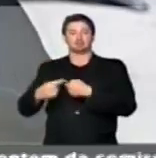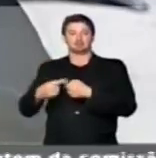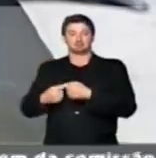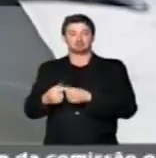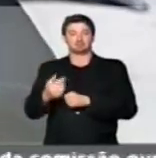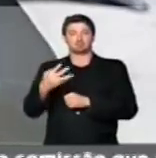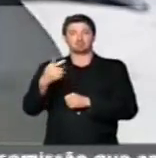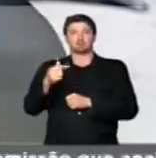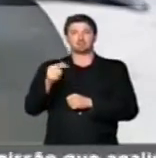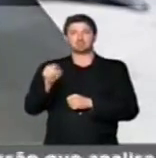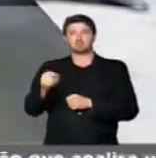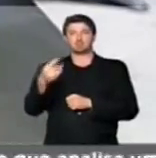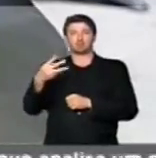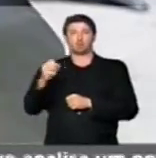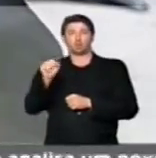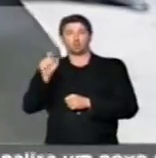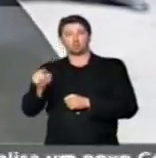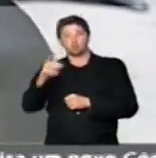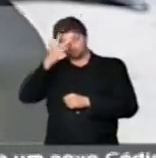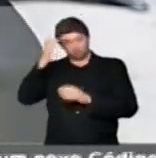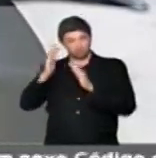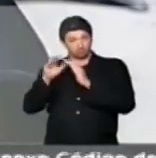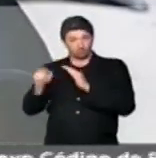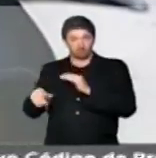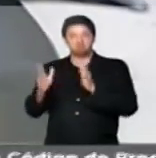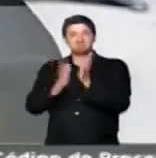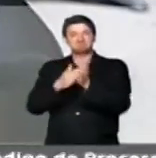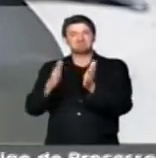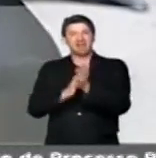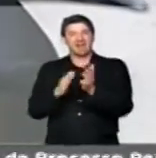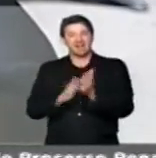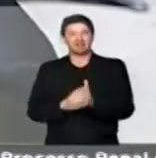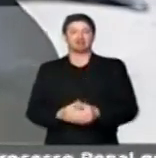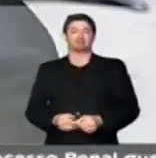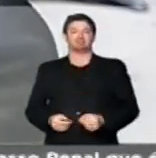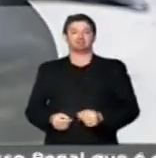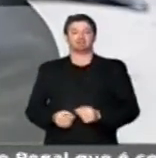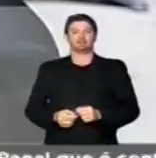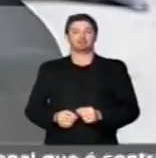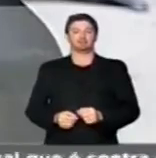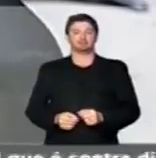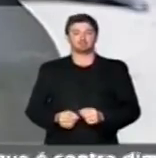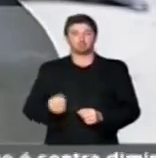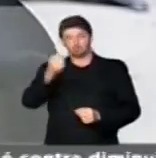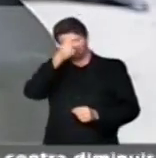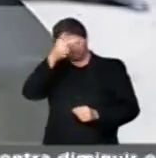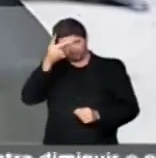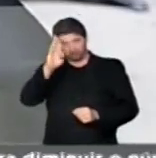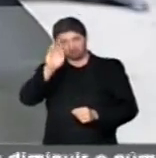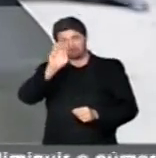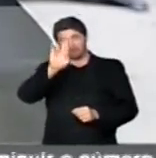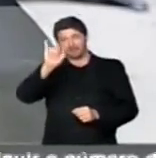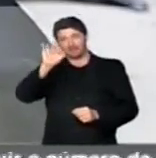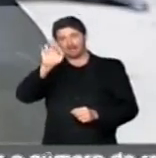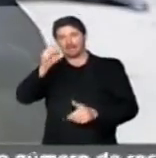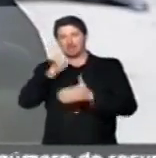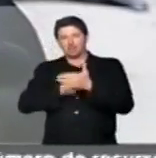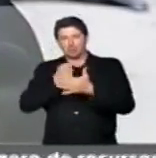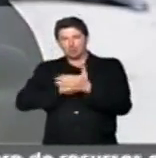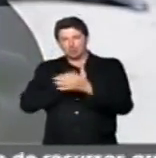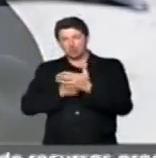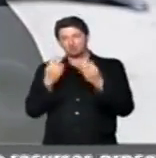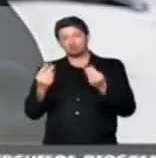47, 48 mil habitantes. Parabéns, Mário César Lubiano, Barrigueira, prefeito, pela luta constante